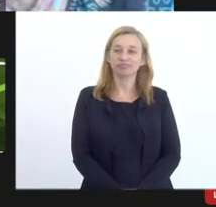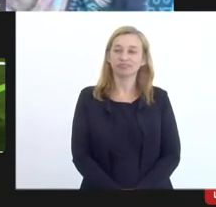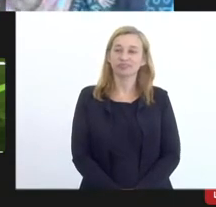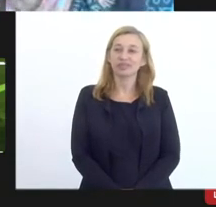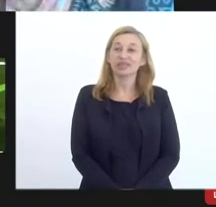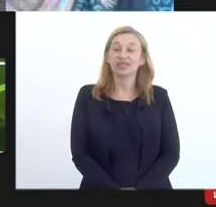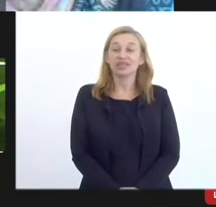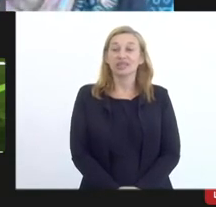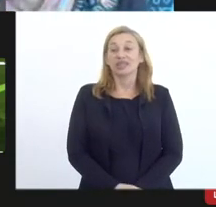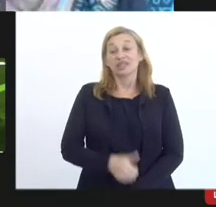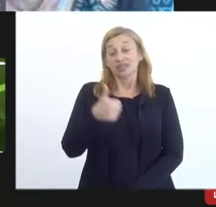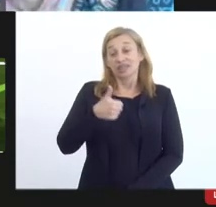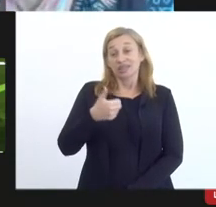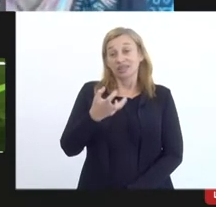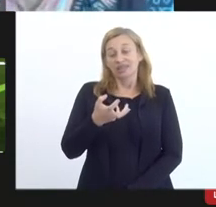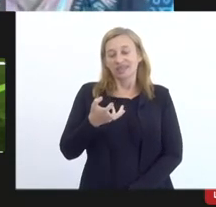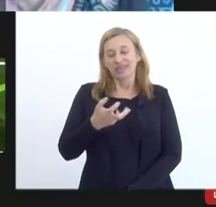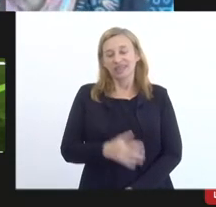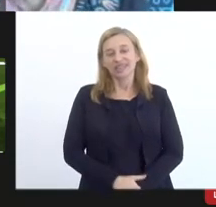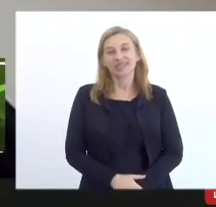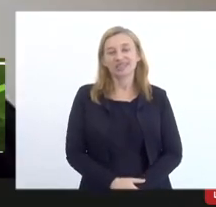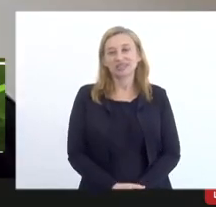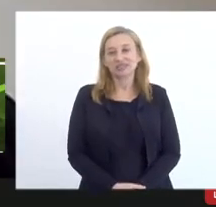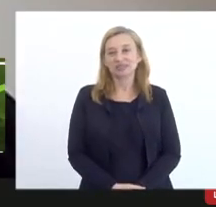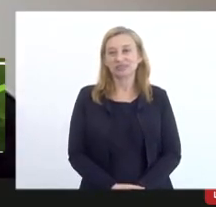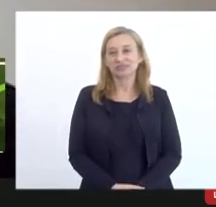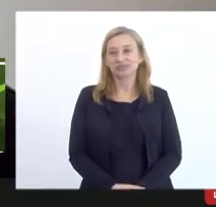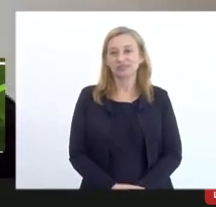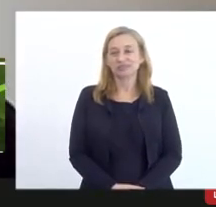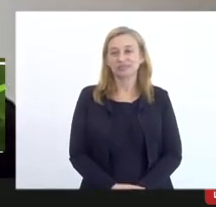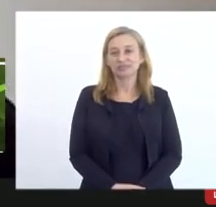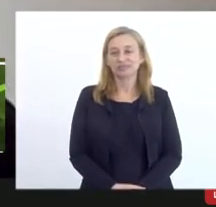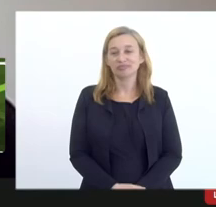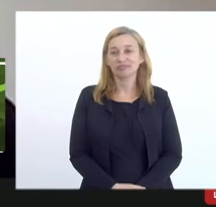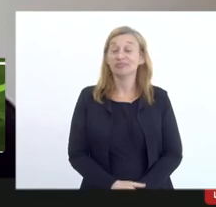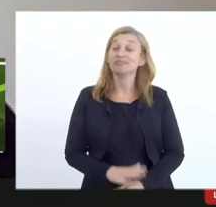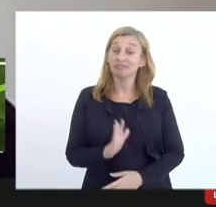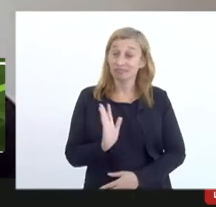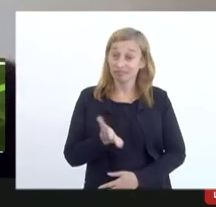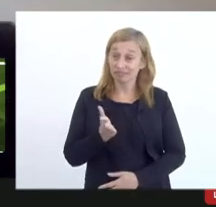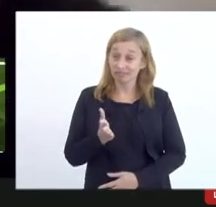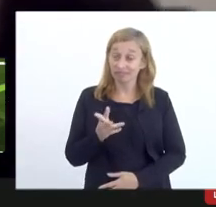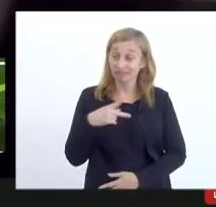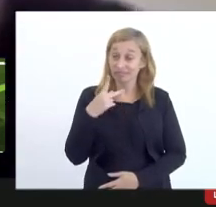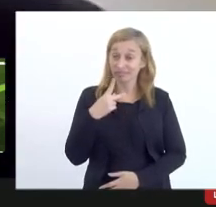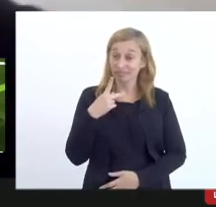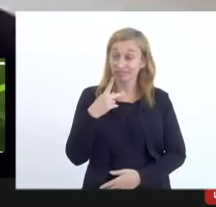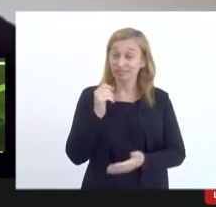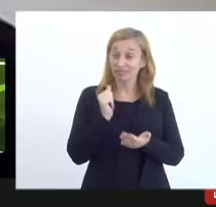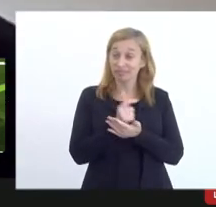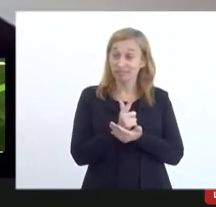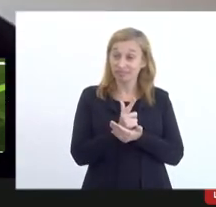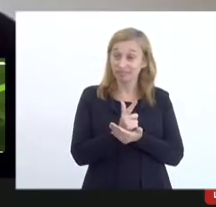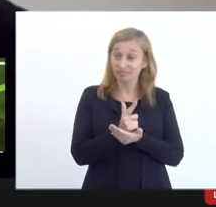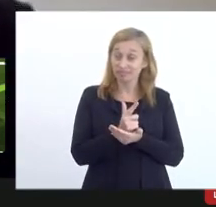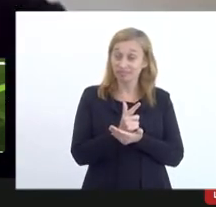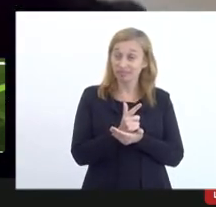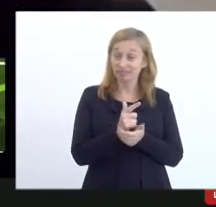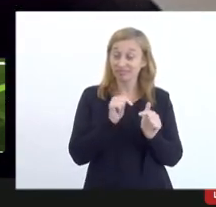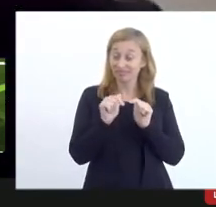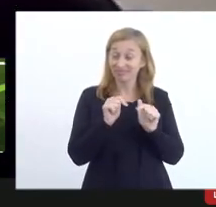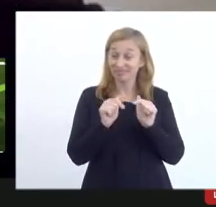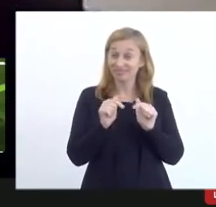Primeiro, queria só, fazendo, já que estamos falando de prestação de contas, eu vou prestar